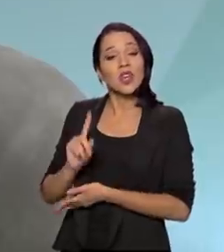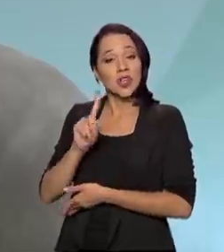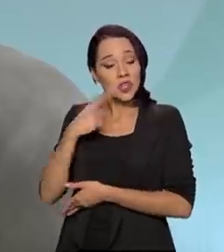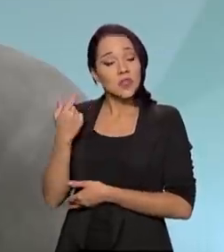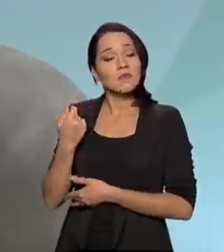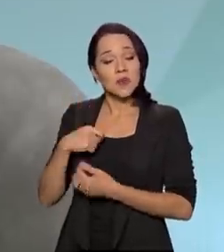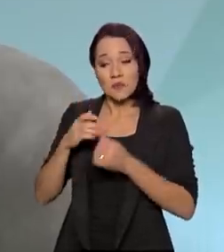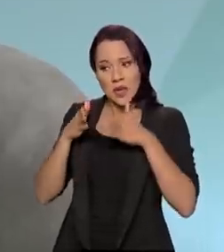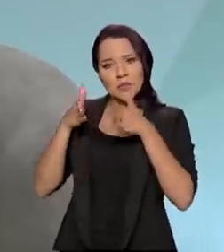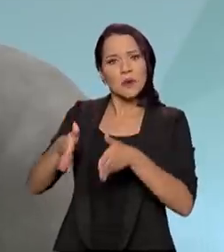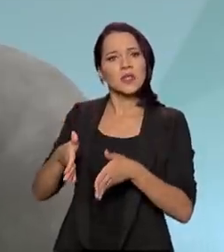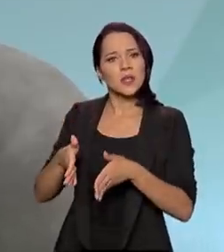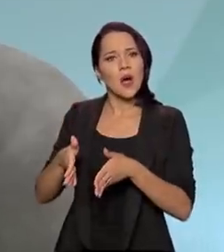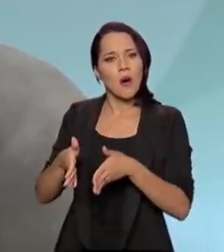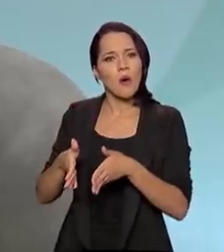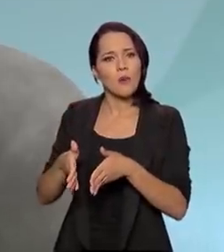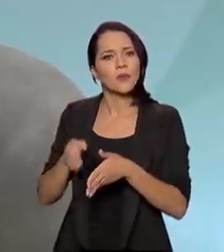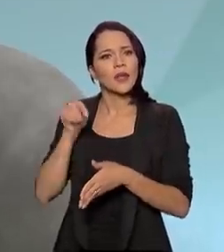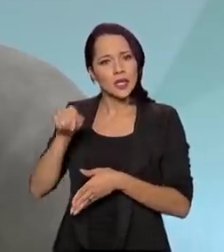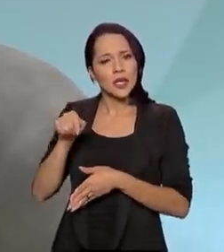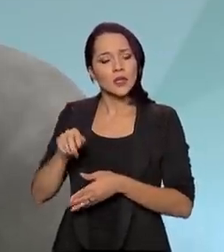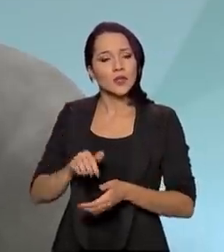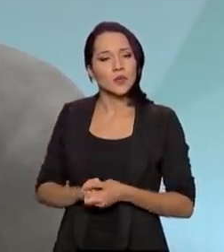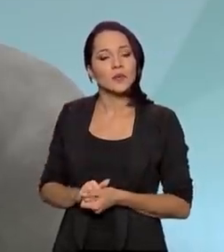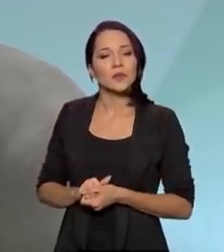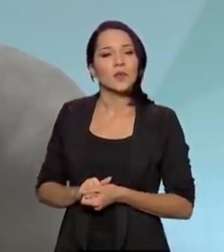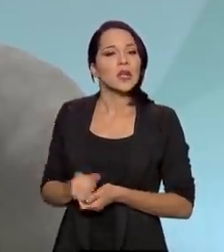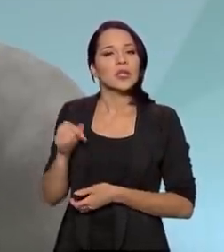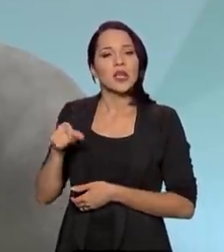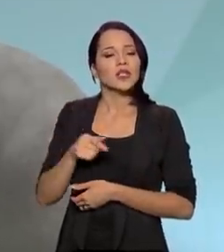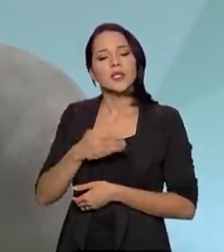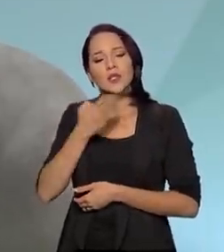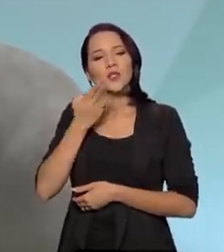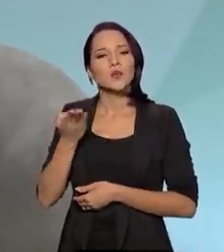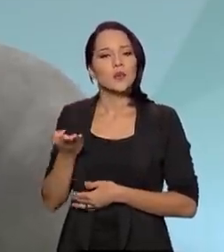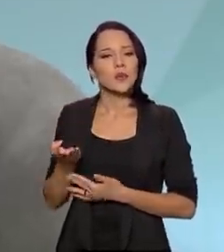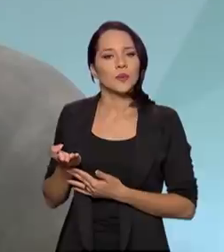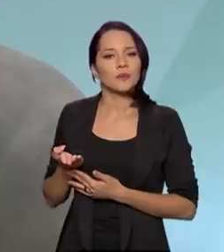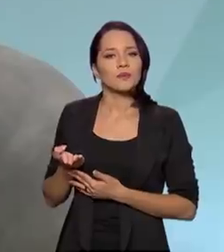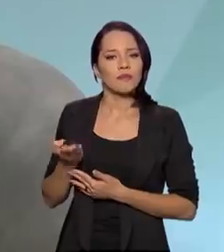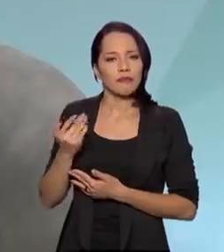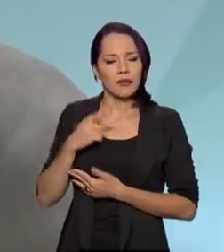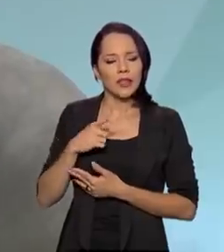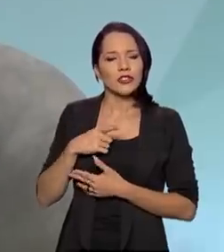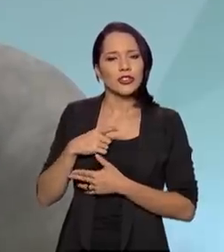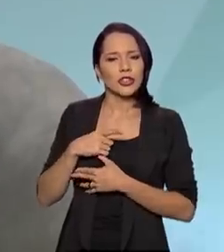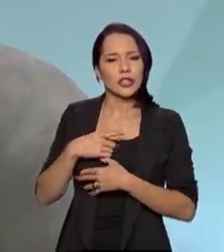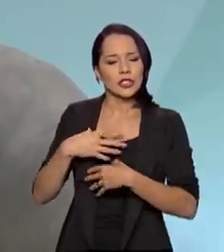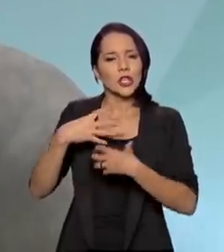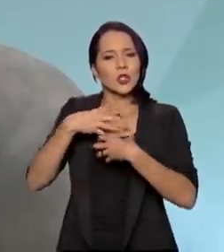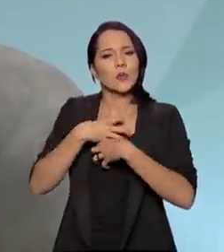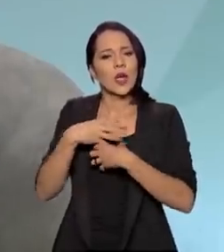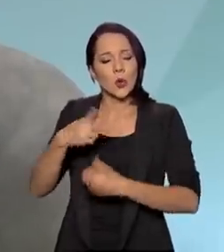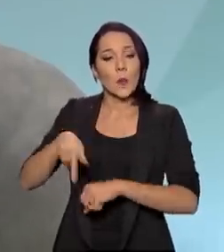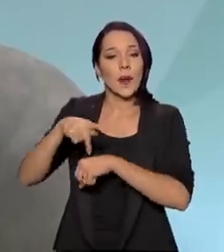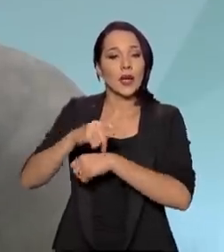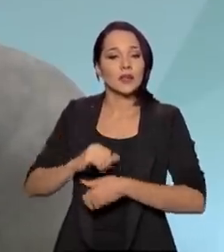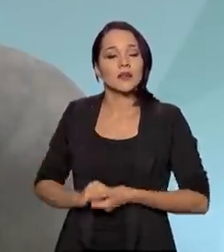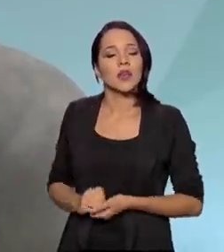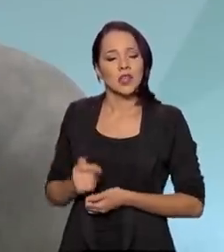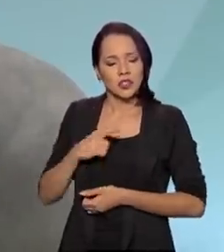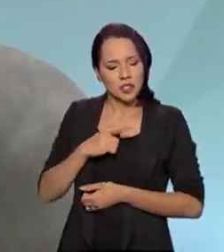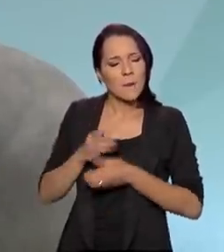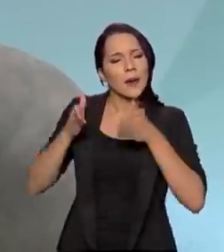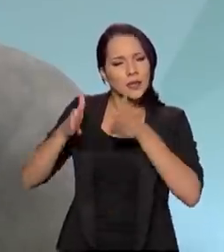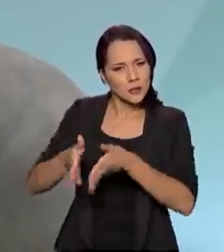participação efetiva nisso aí, nesse tipo de atitude em relação ao país. Nós temos